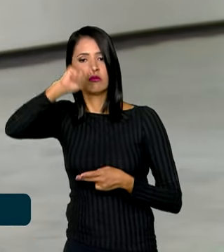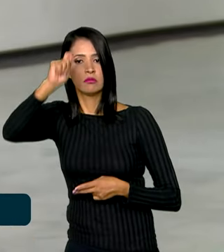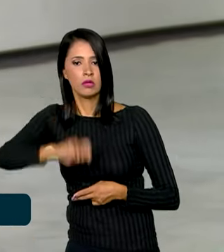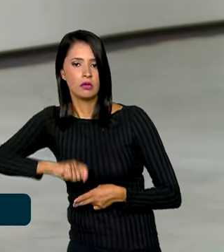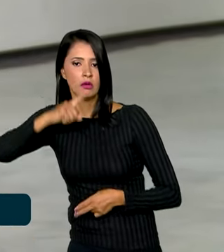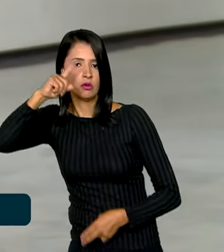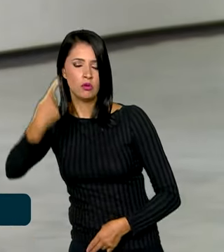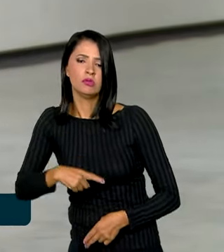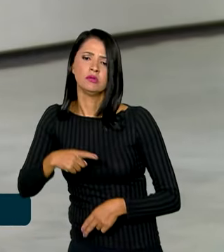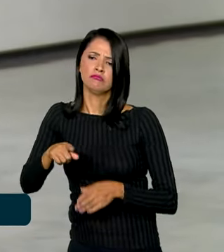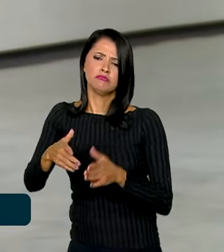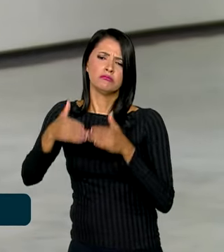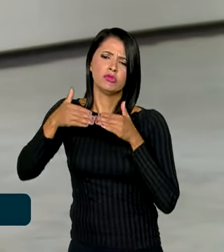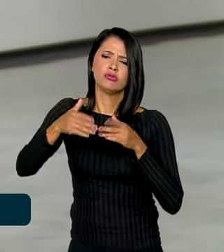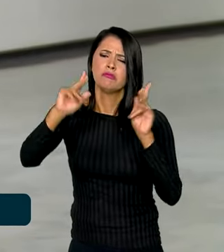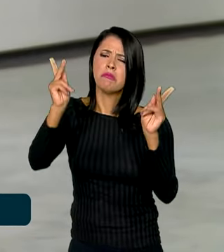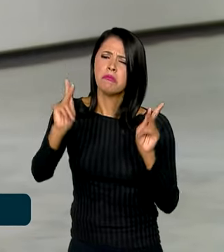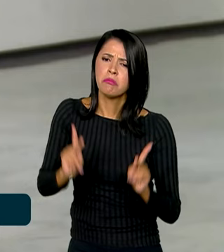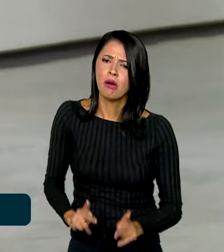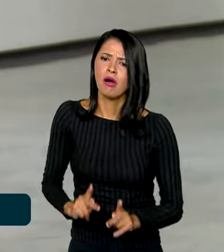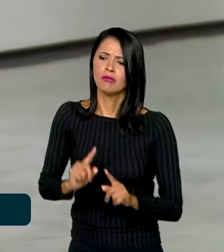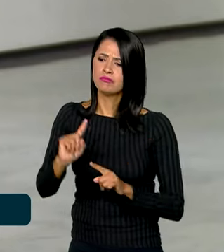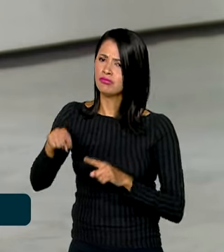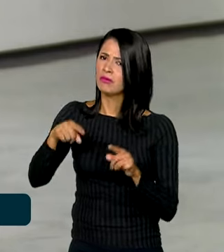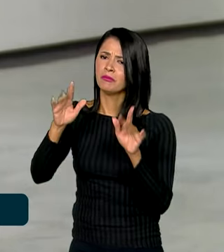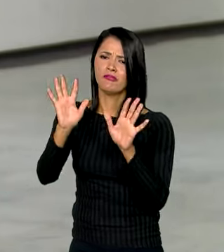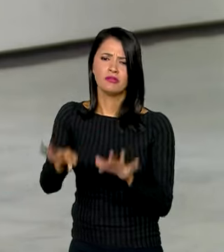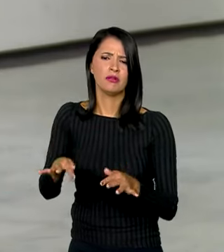apelo pela paz e pela superação dos conflitos no mundo.